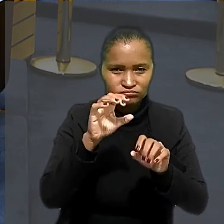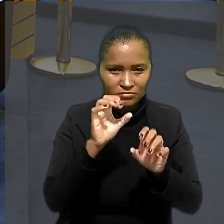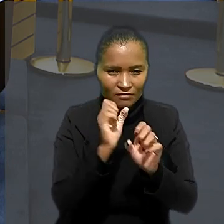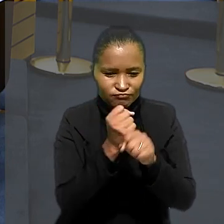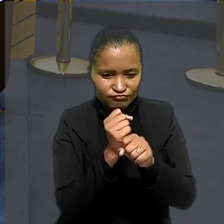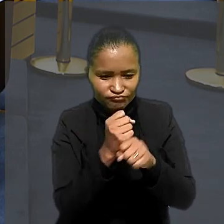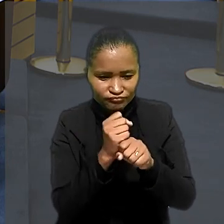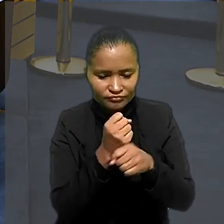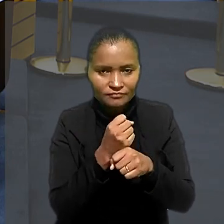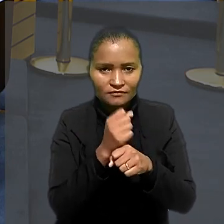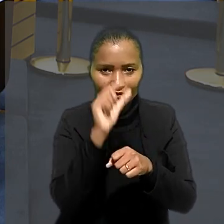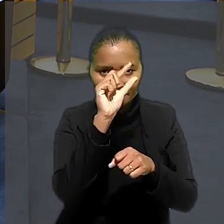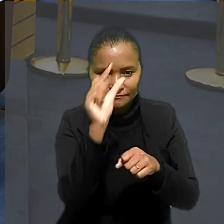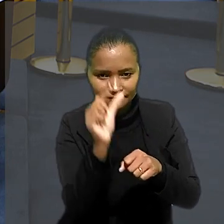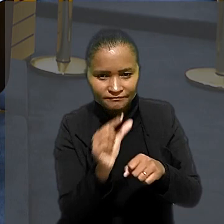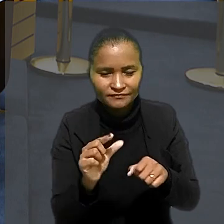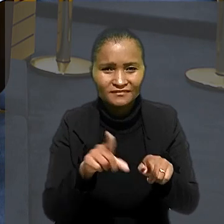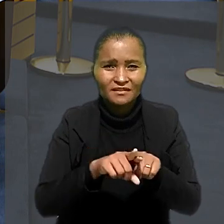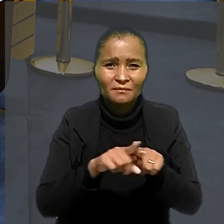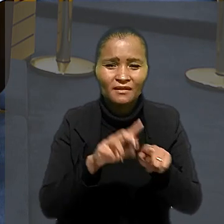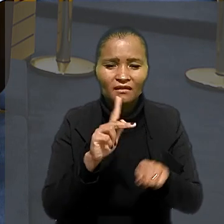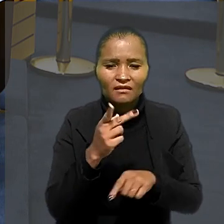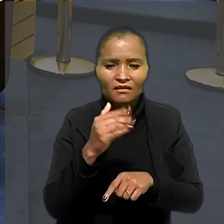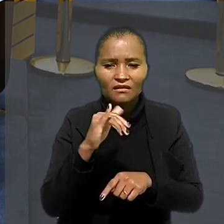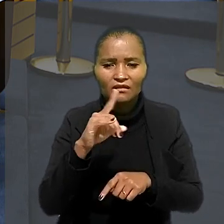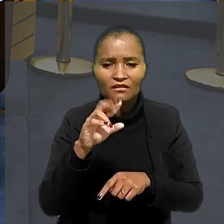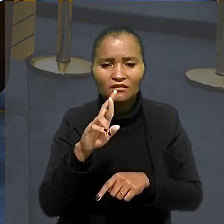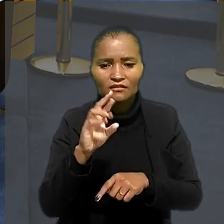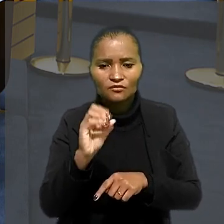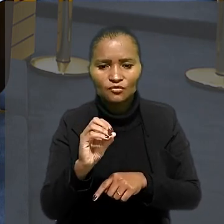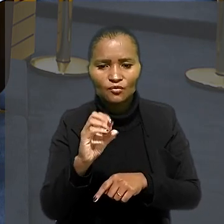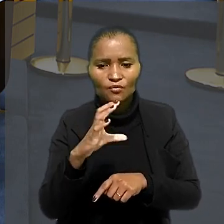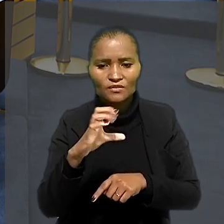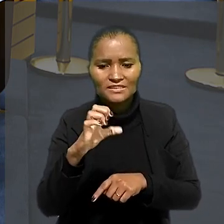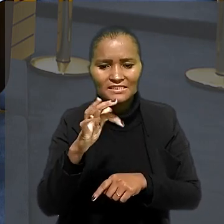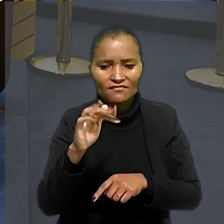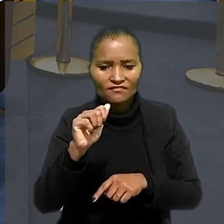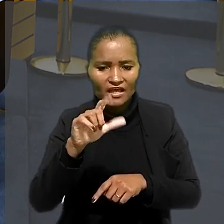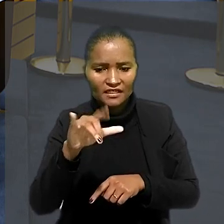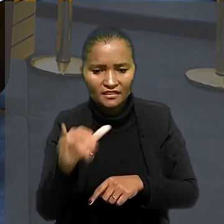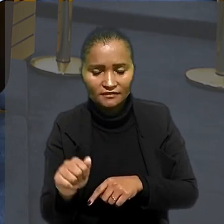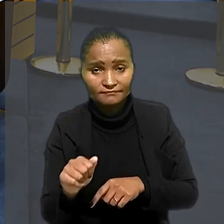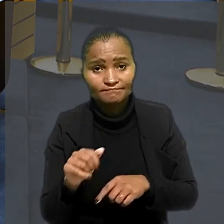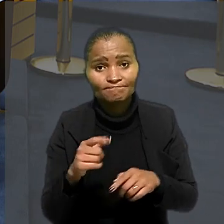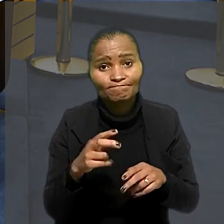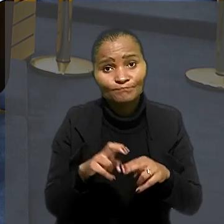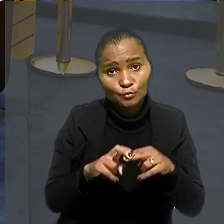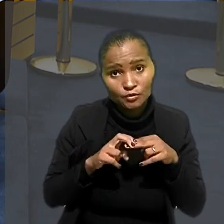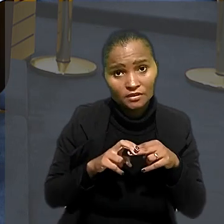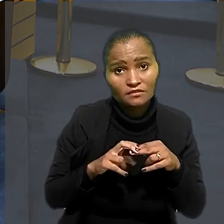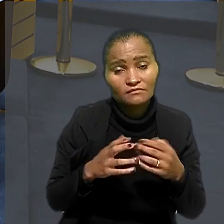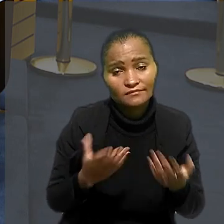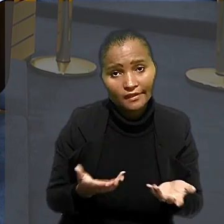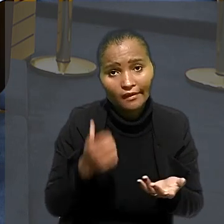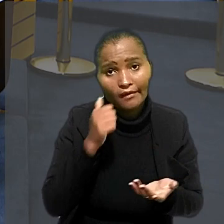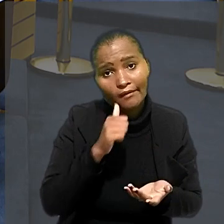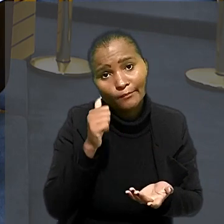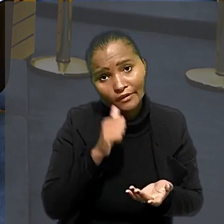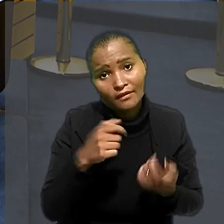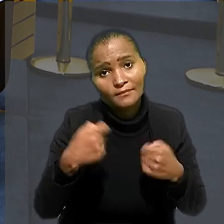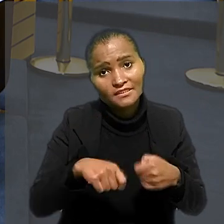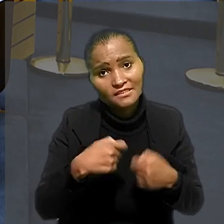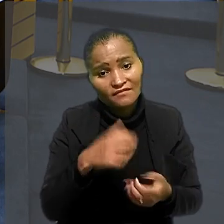medula espinhal, além de hidrocefalia. Em razão dessa condição, a carteira precisava faltar ou se